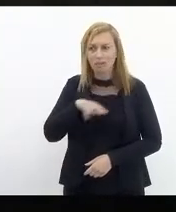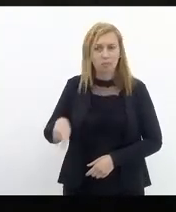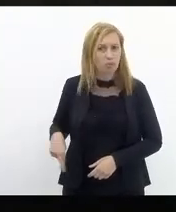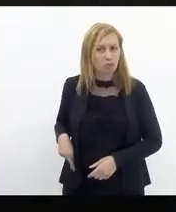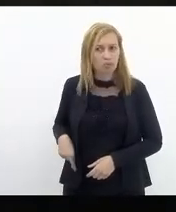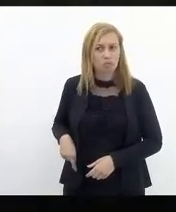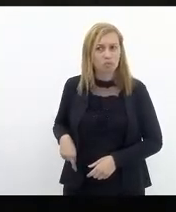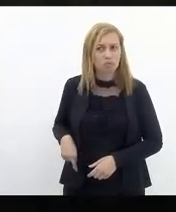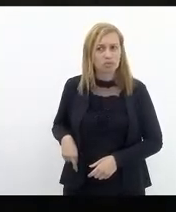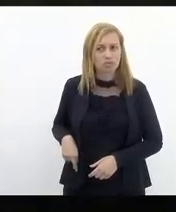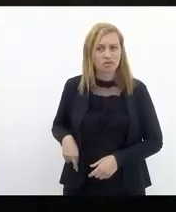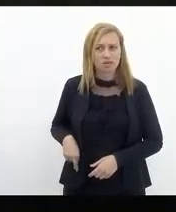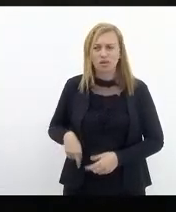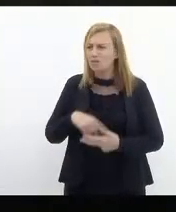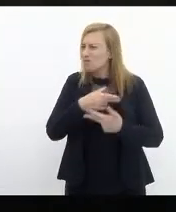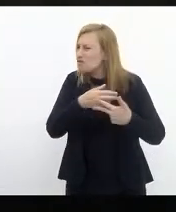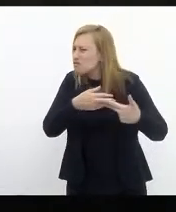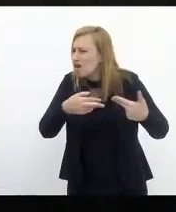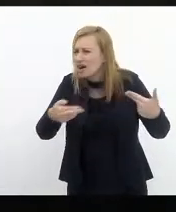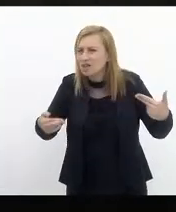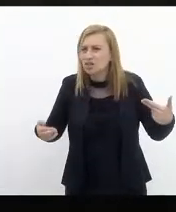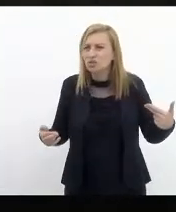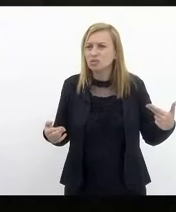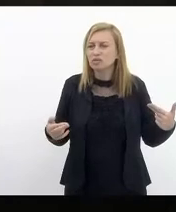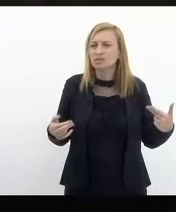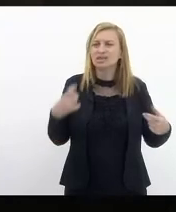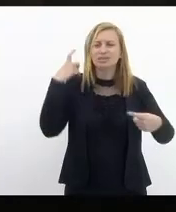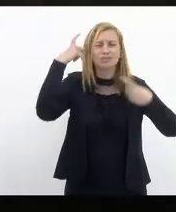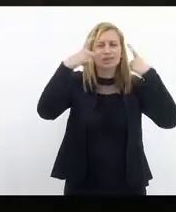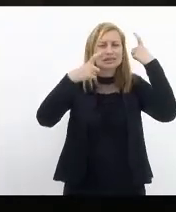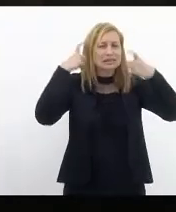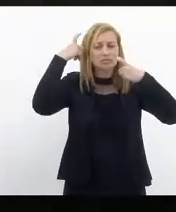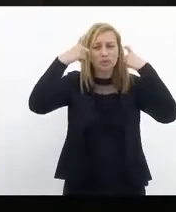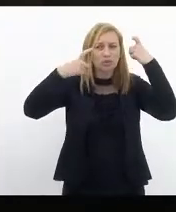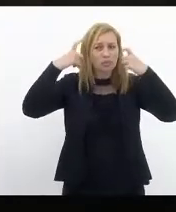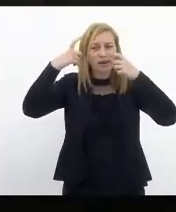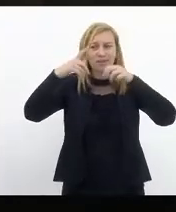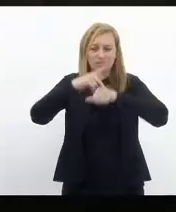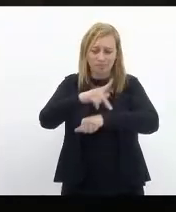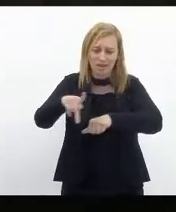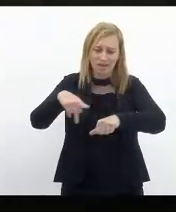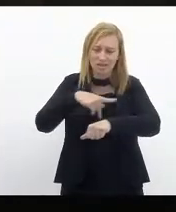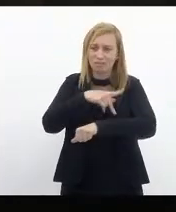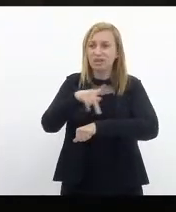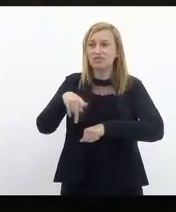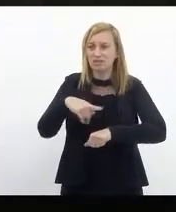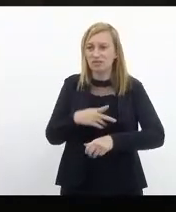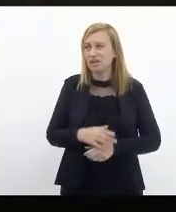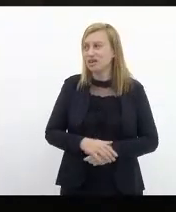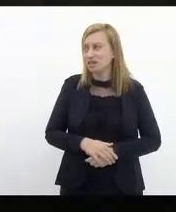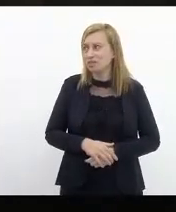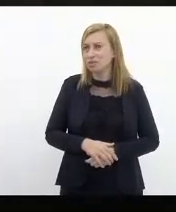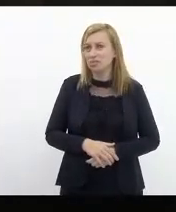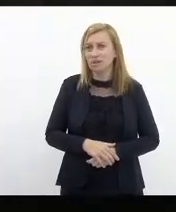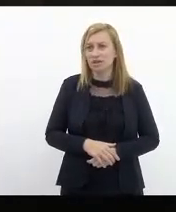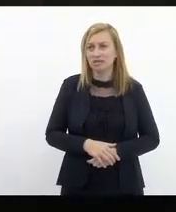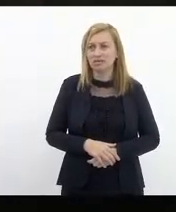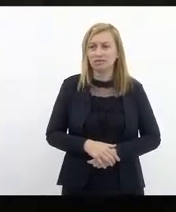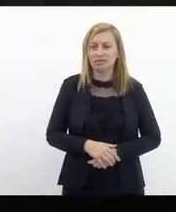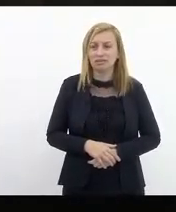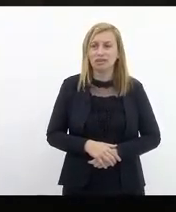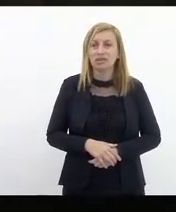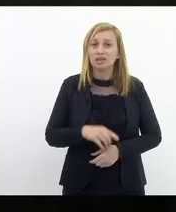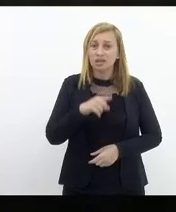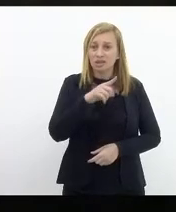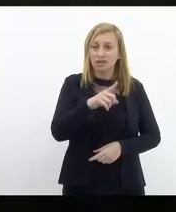com tanta coisa a se preocupar nesse país, que ele se preocupe